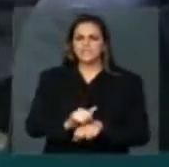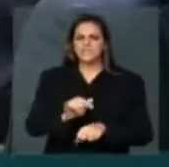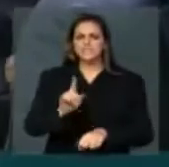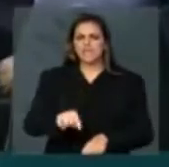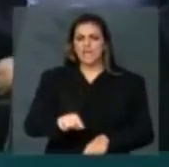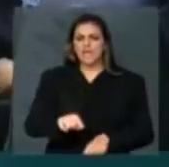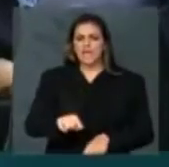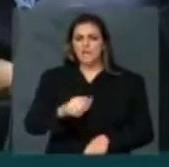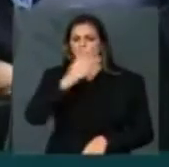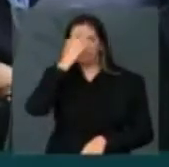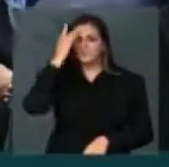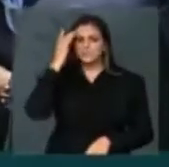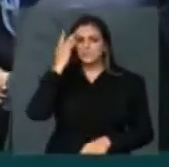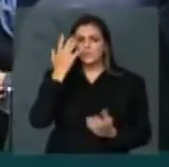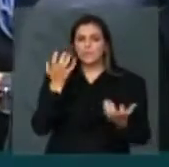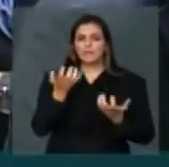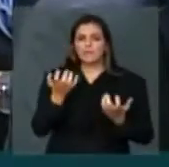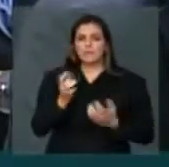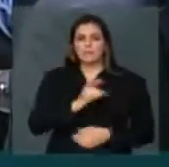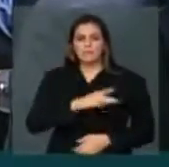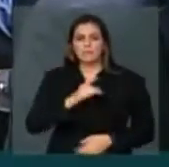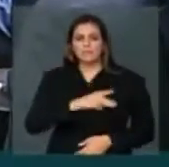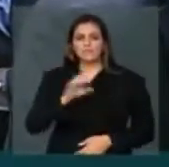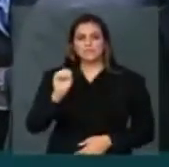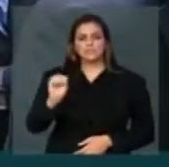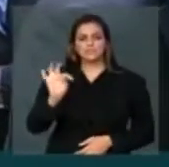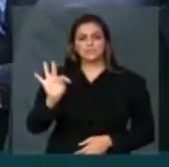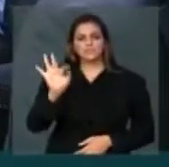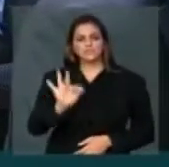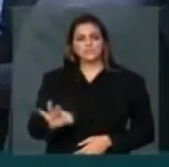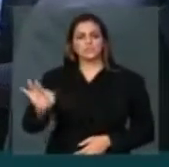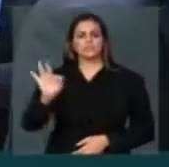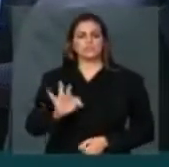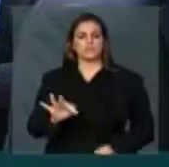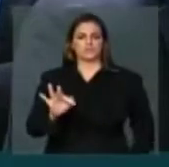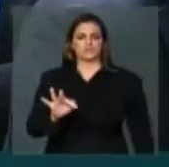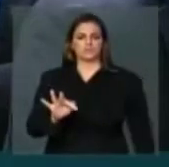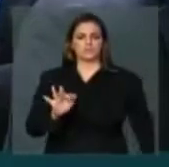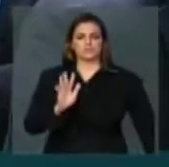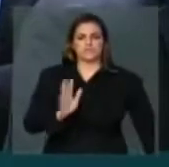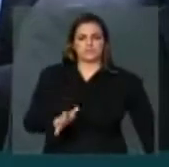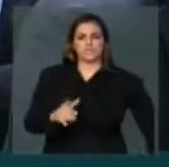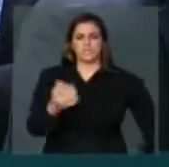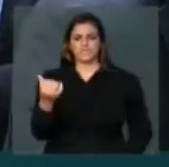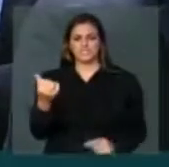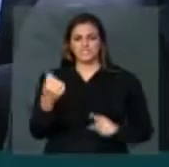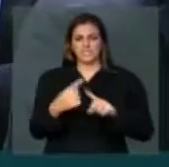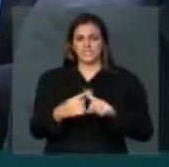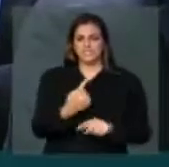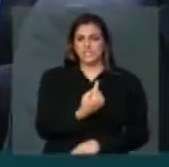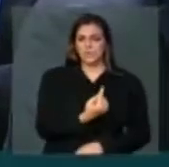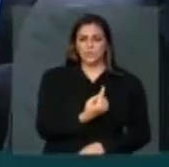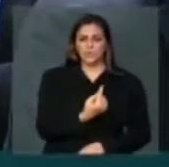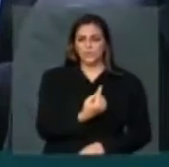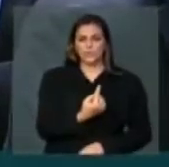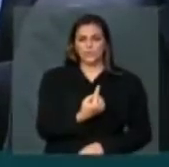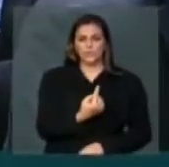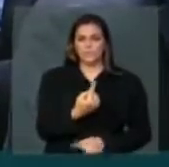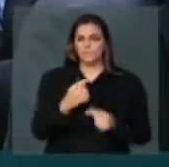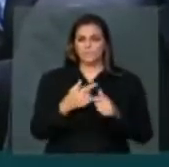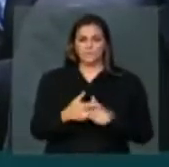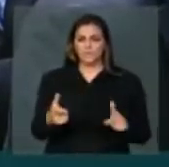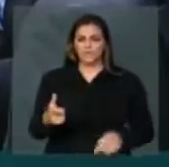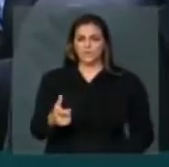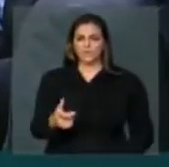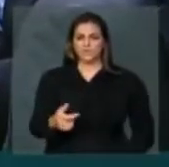julgamento no Supremo Tribunal Federal, que já está 6 a 1, já é maioria, e que tem